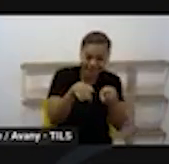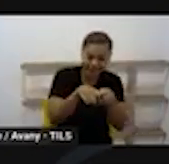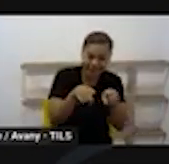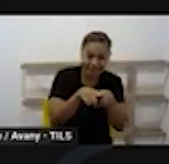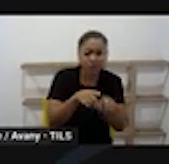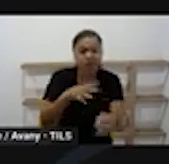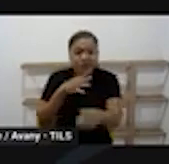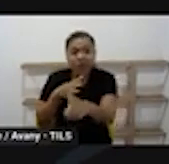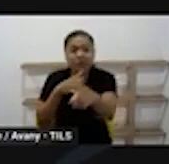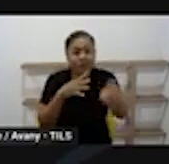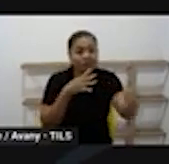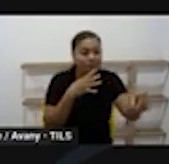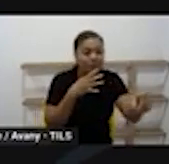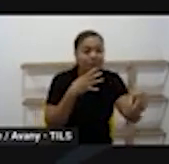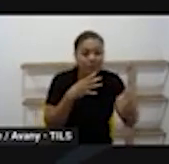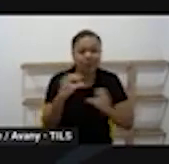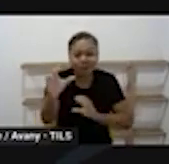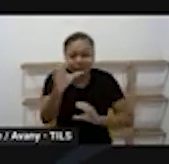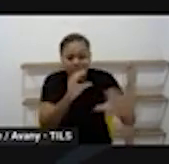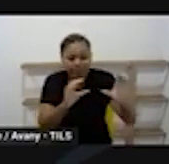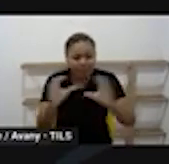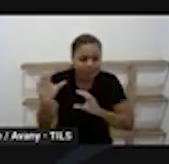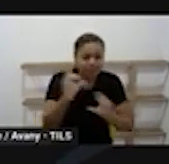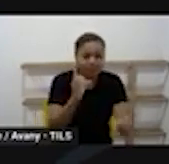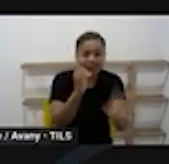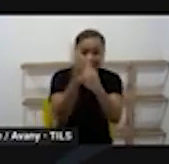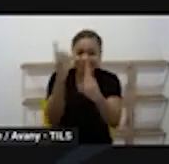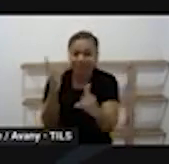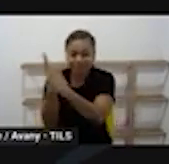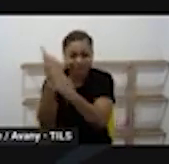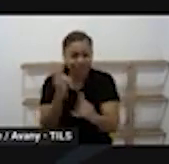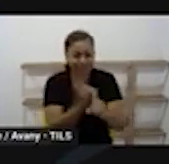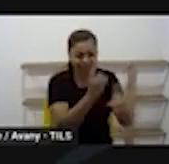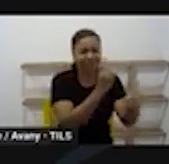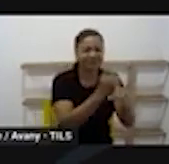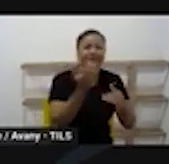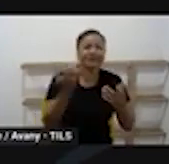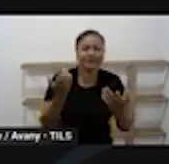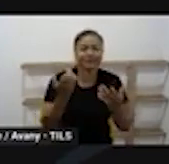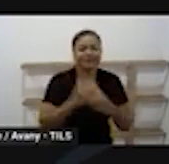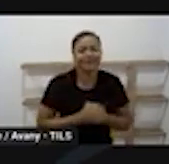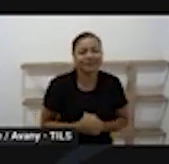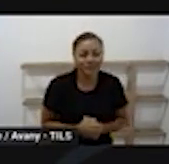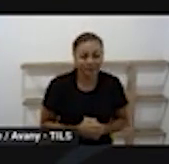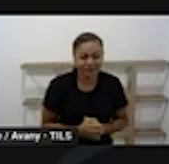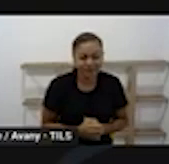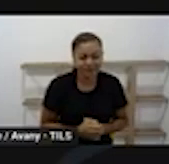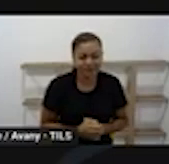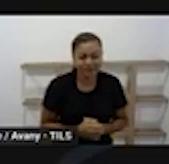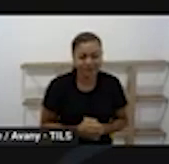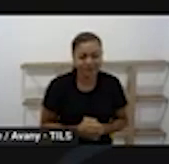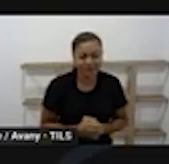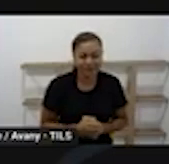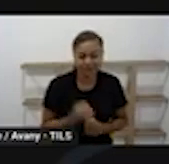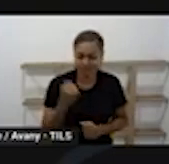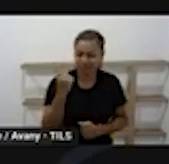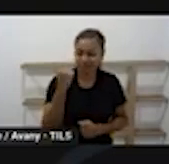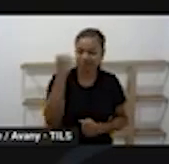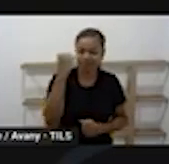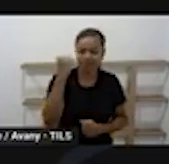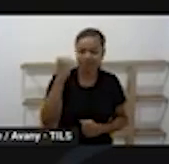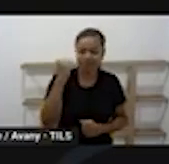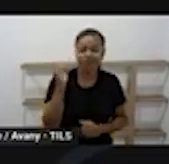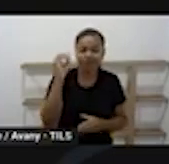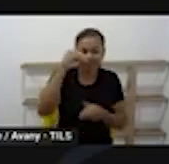conhecem, seres que se encontram, seres que se desencontram, na força poética da